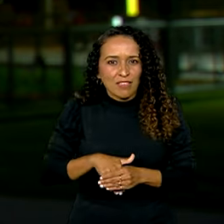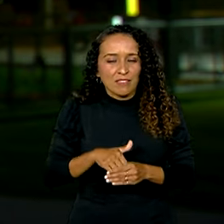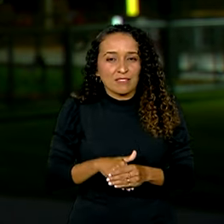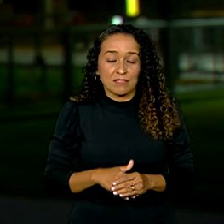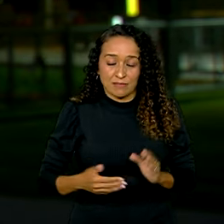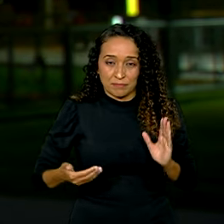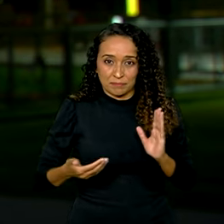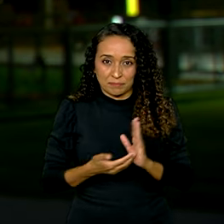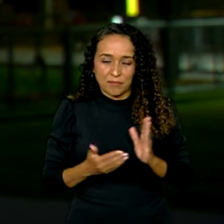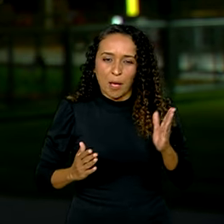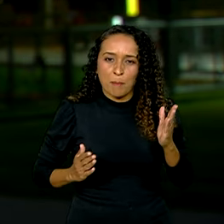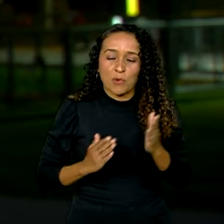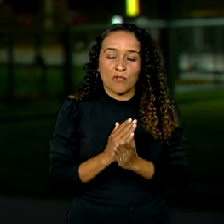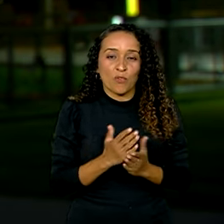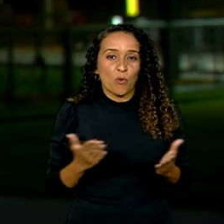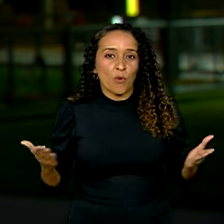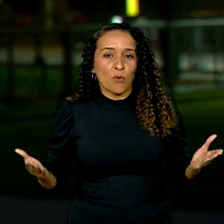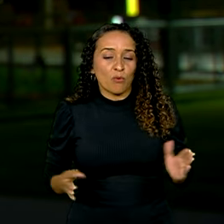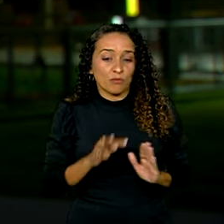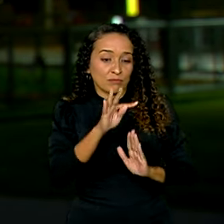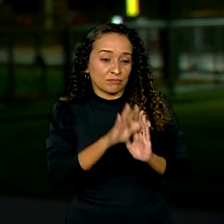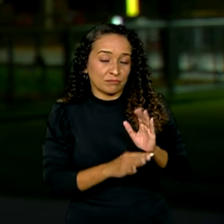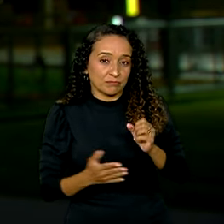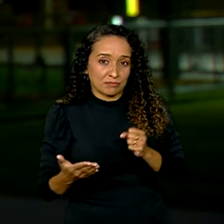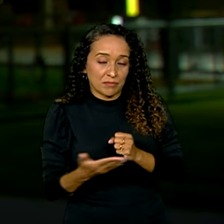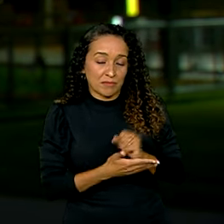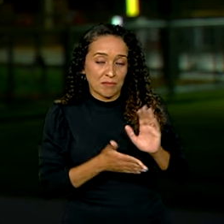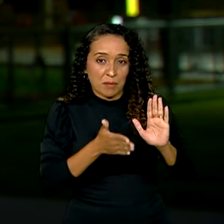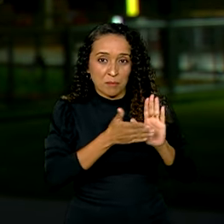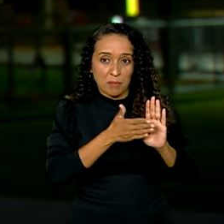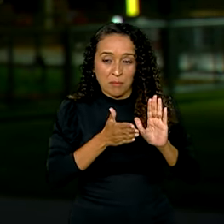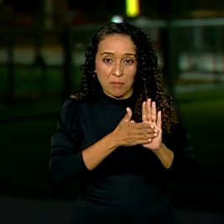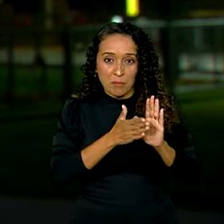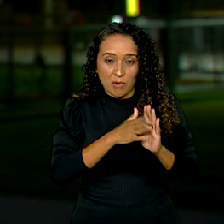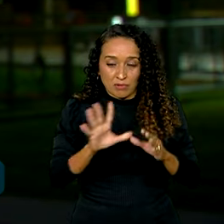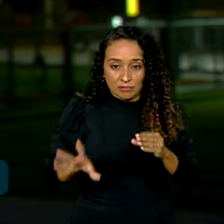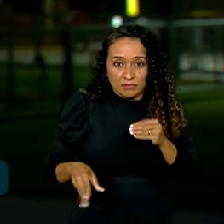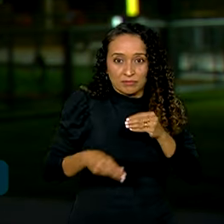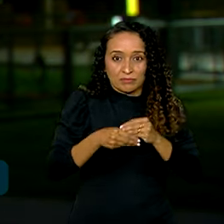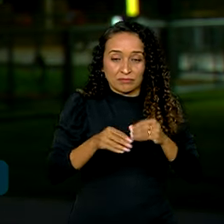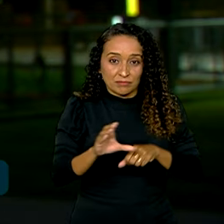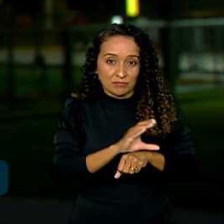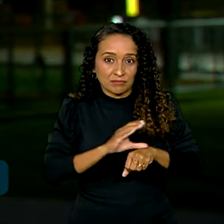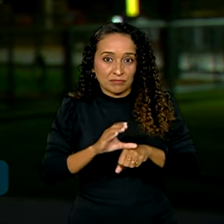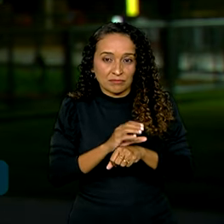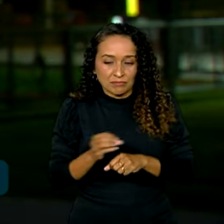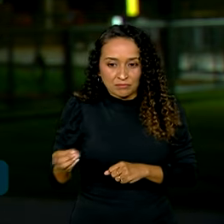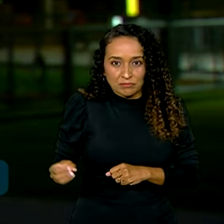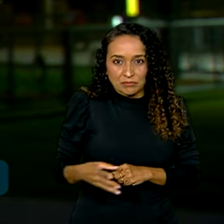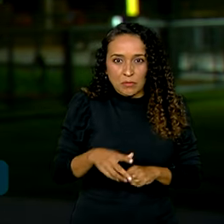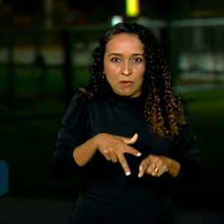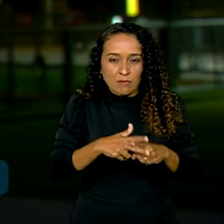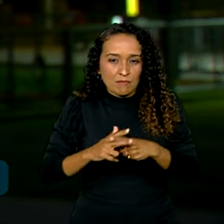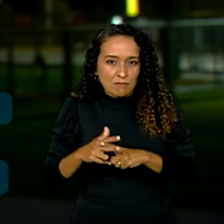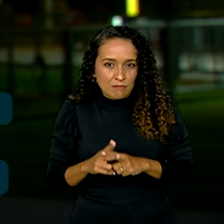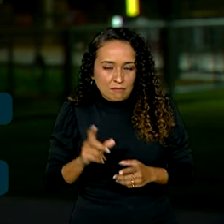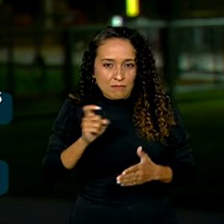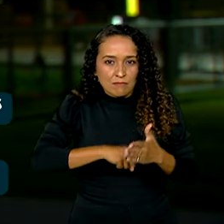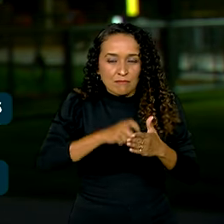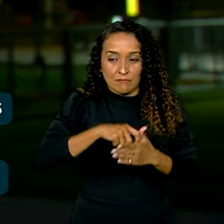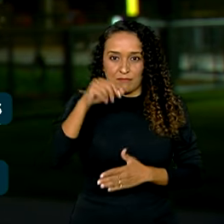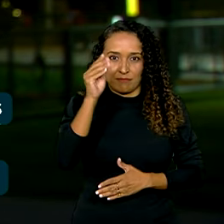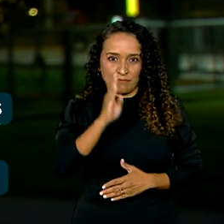Câmara dos Deputados aprovou hoje o texto base da proposta de emenda à Constituição que atualiza o sistema tributário